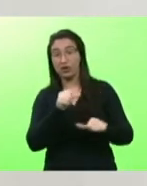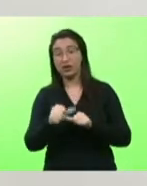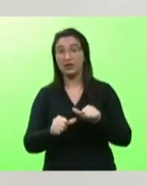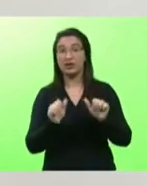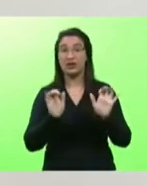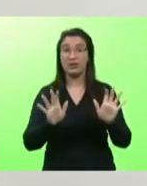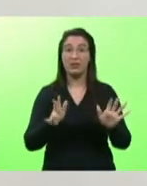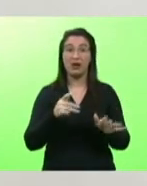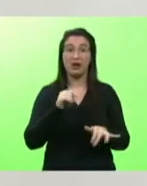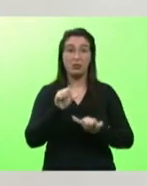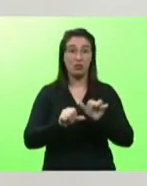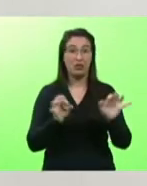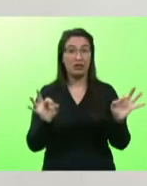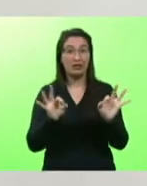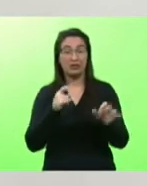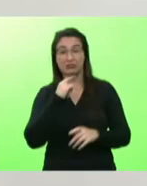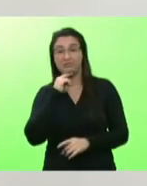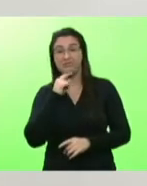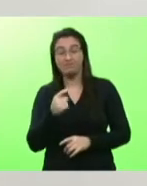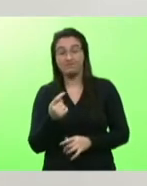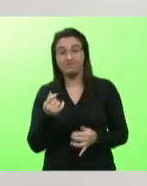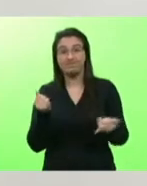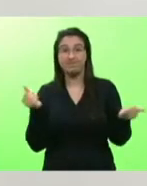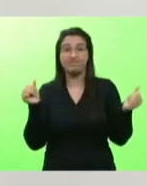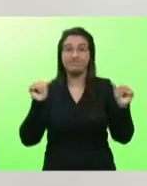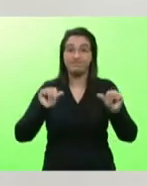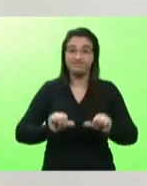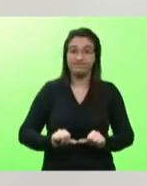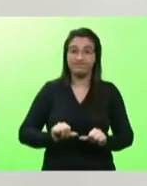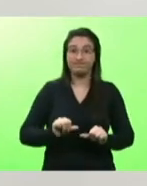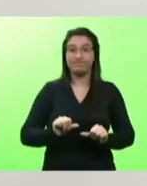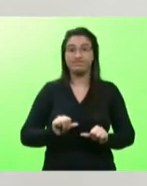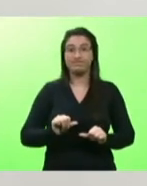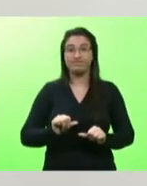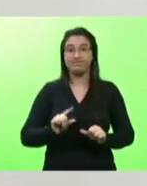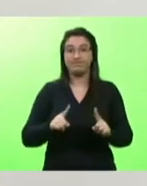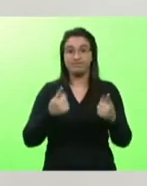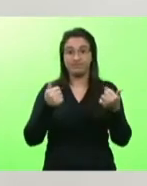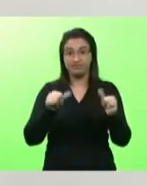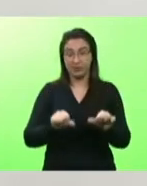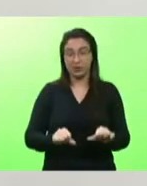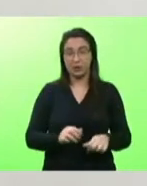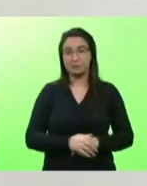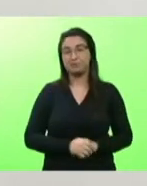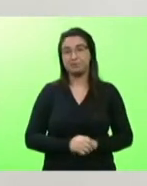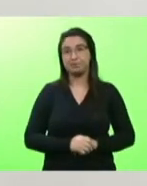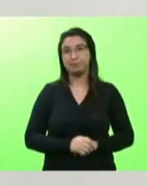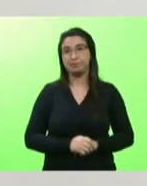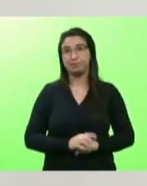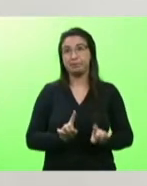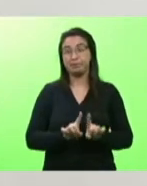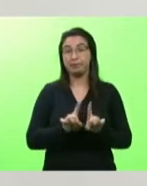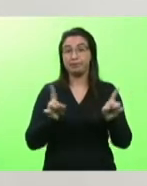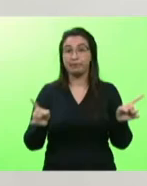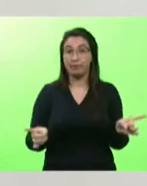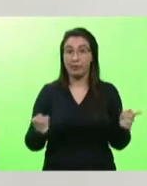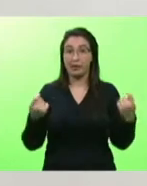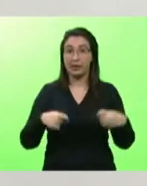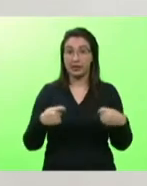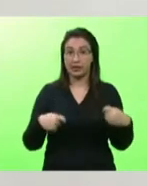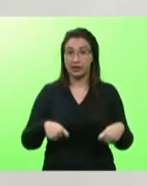infelizmente as coisas acabaram avançando mas foi preciso uma pandemia